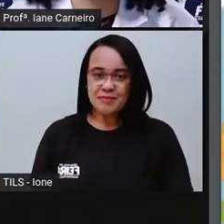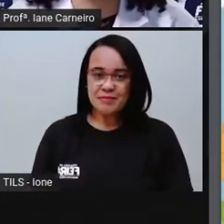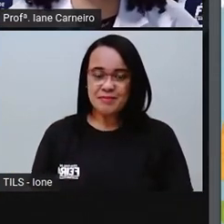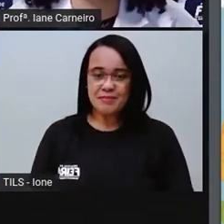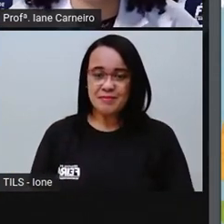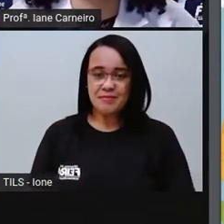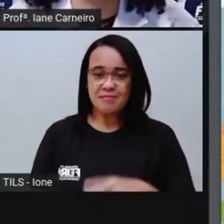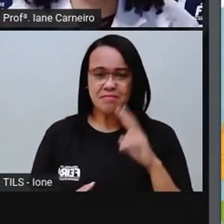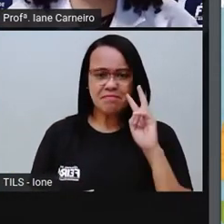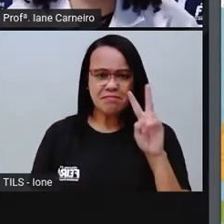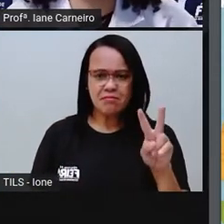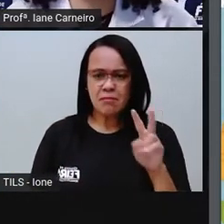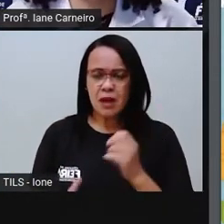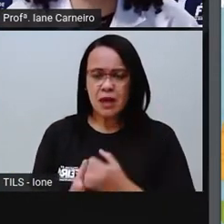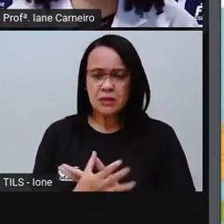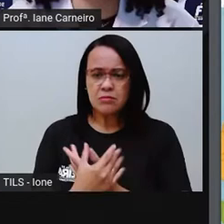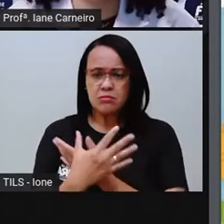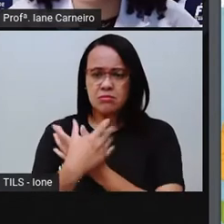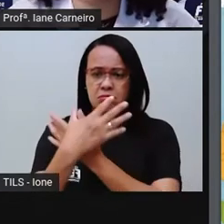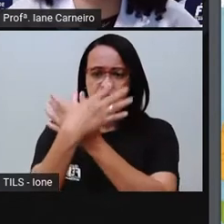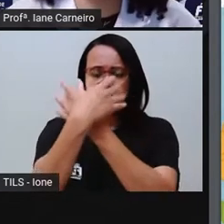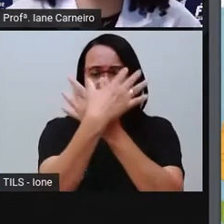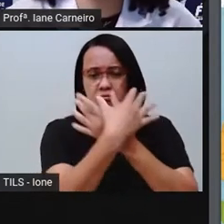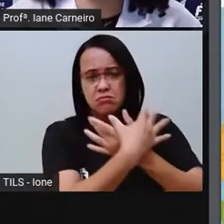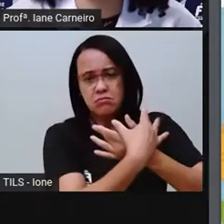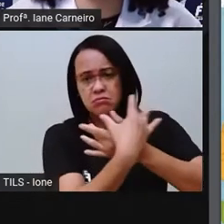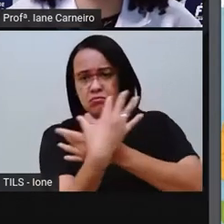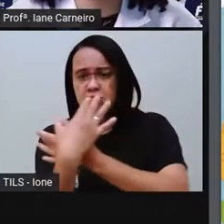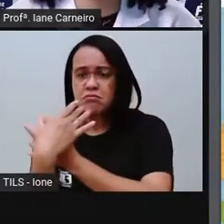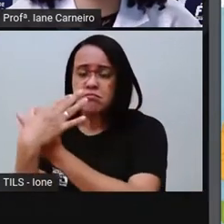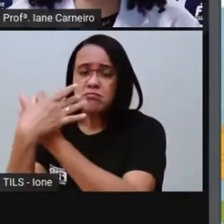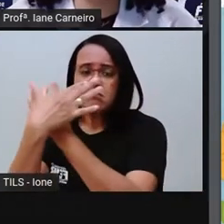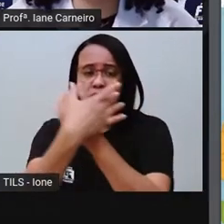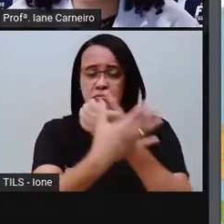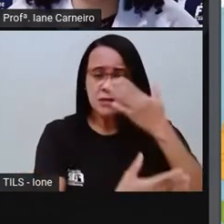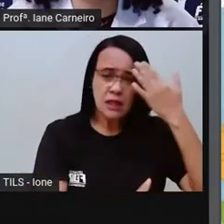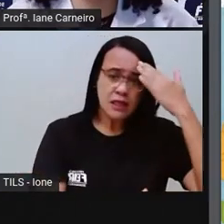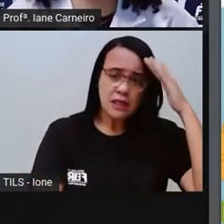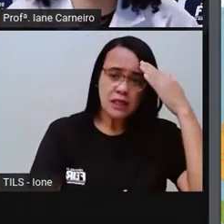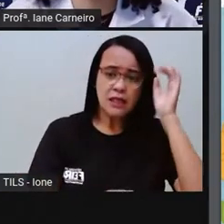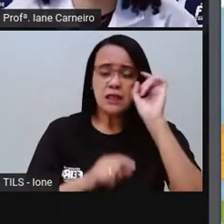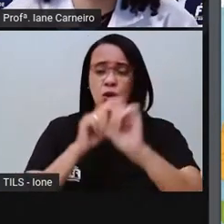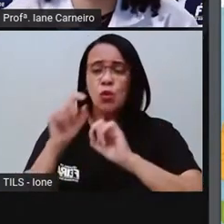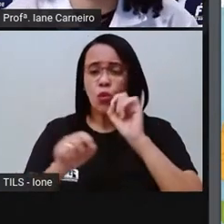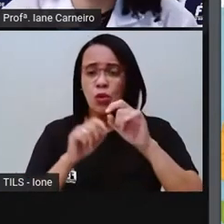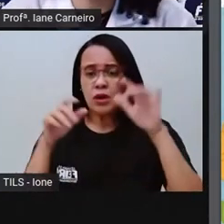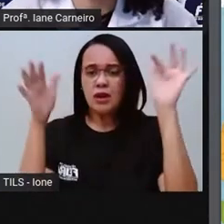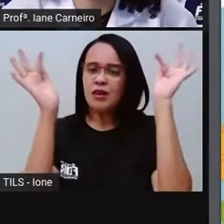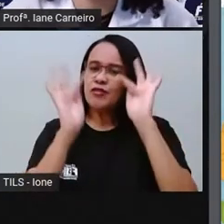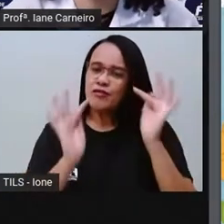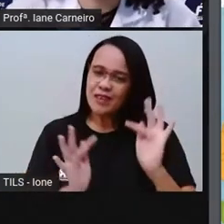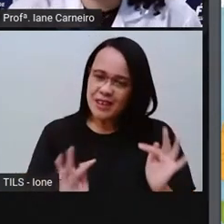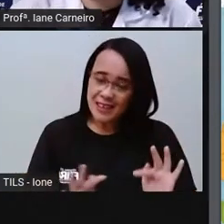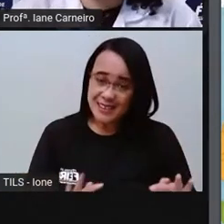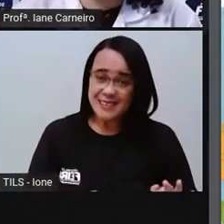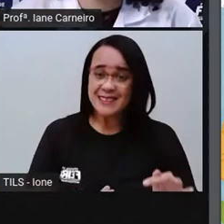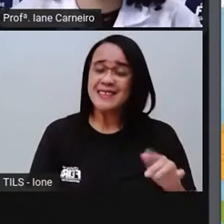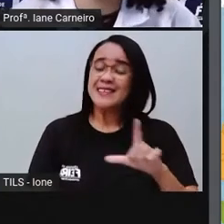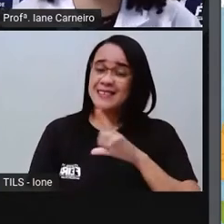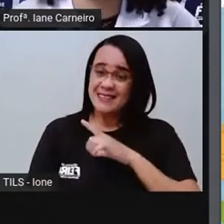Naquele exato momento, a borboleta entendeu que tinha de ser feliz com a cor que Deus lhe deu.